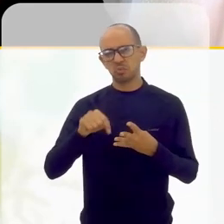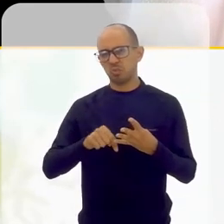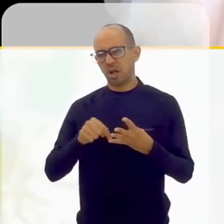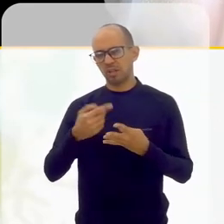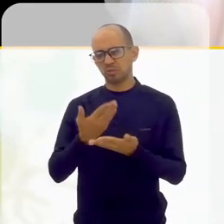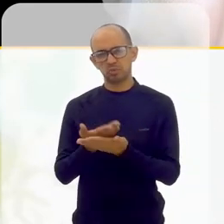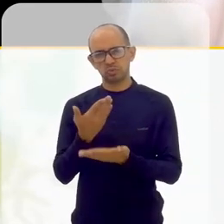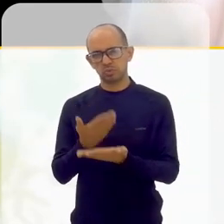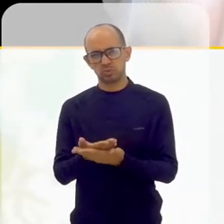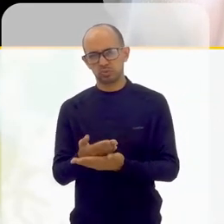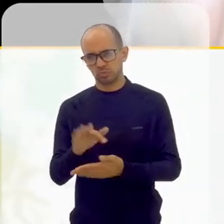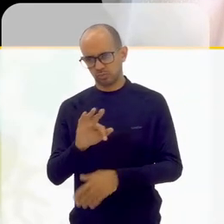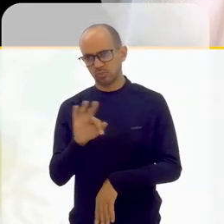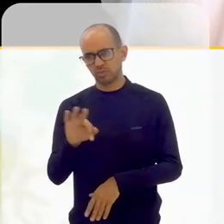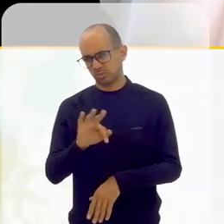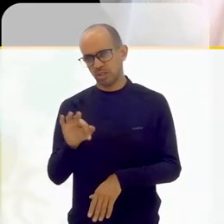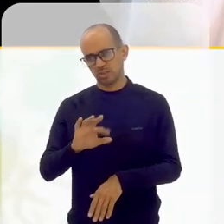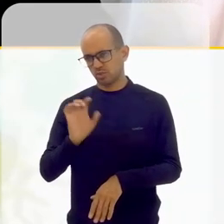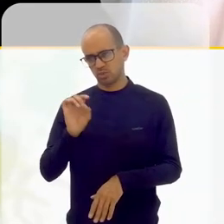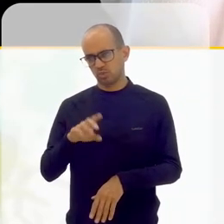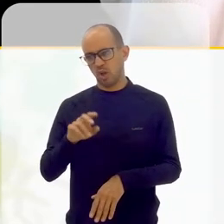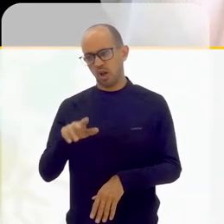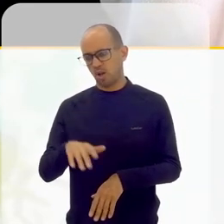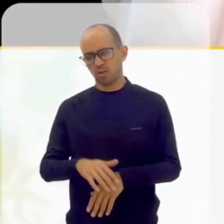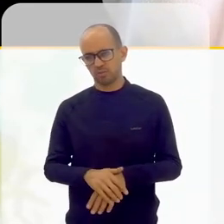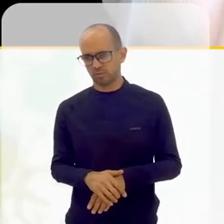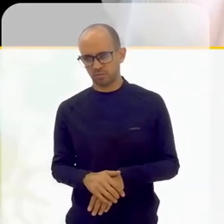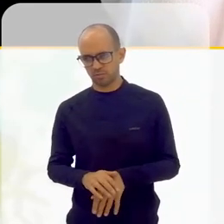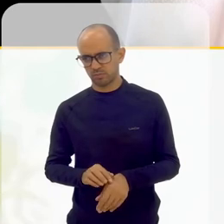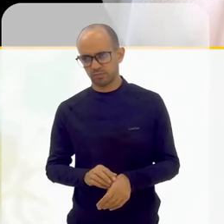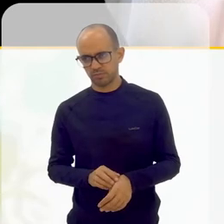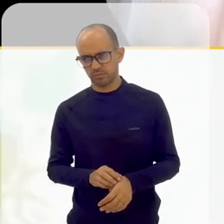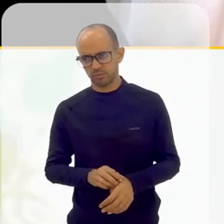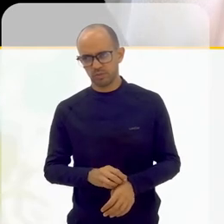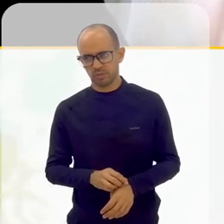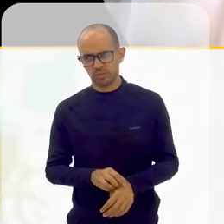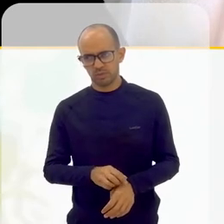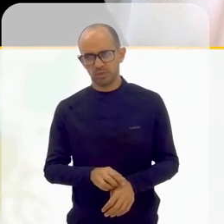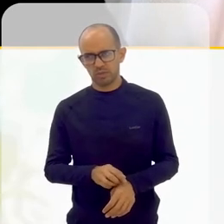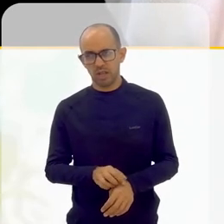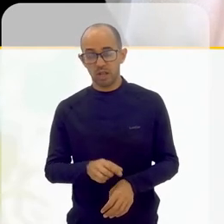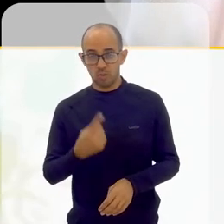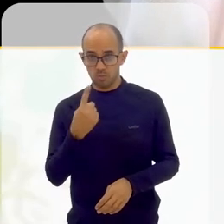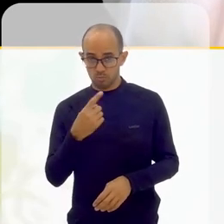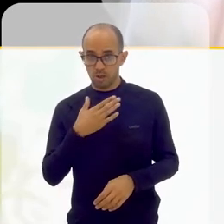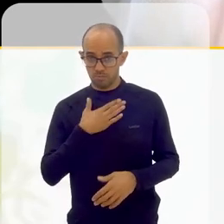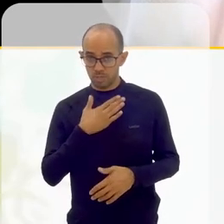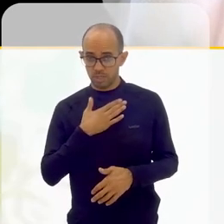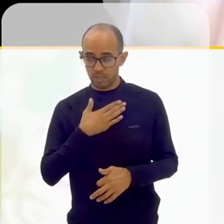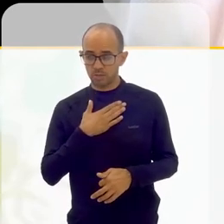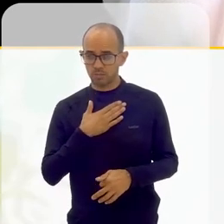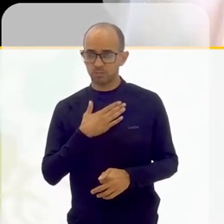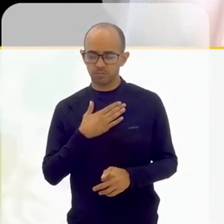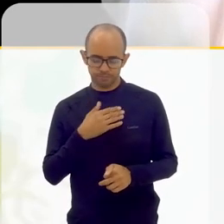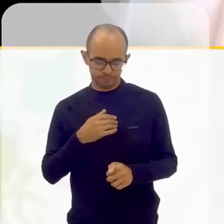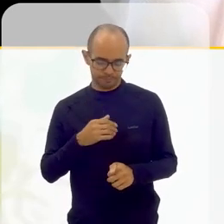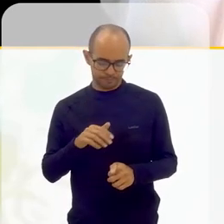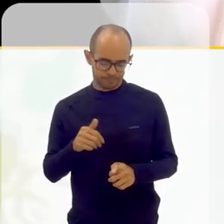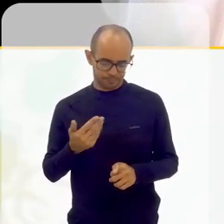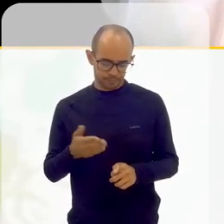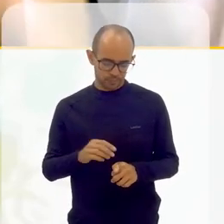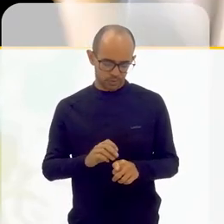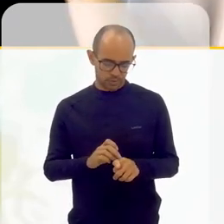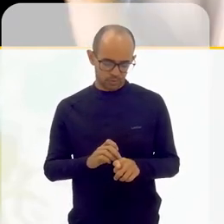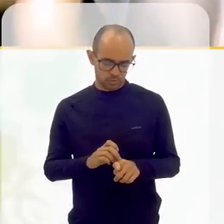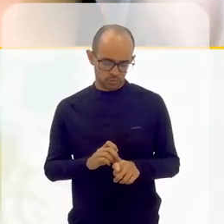acadêmicas de formatura sobre a linguagem. Uma delas é uma minha, inclusive, sabe? Então,